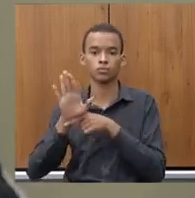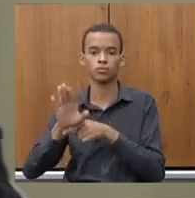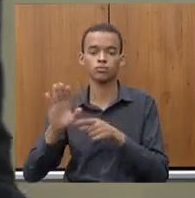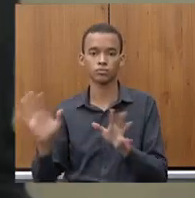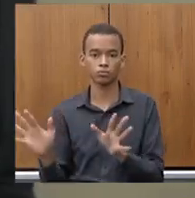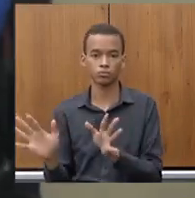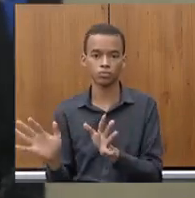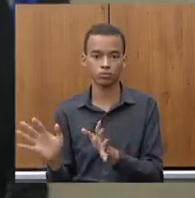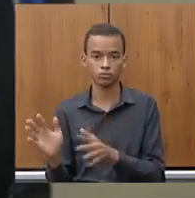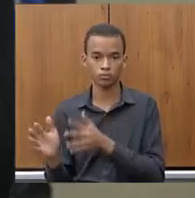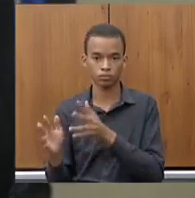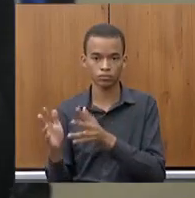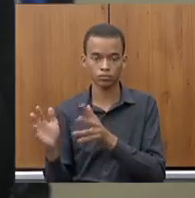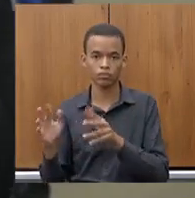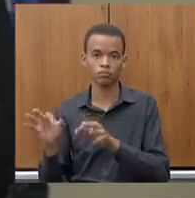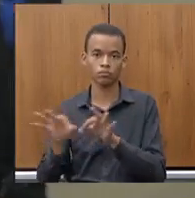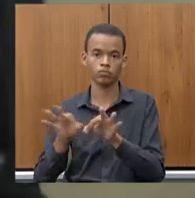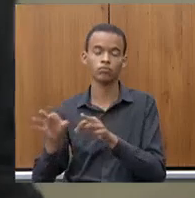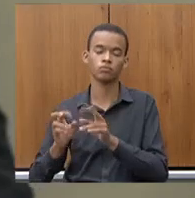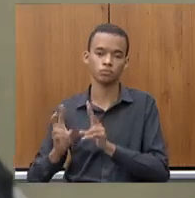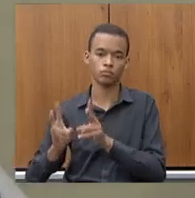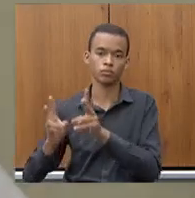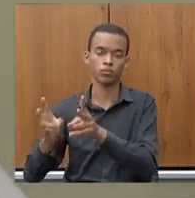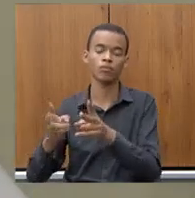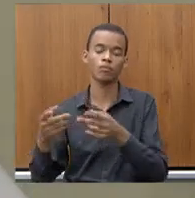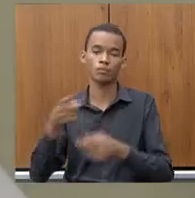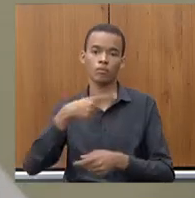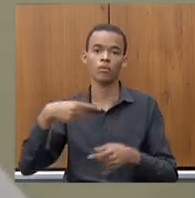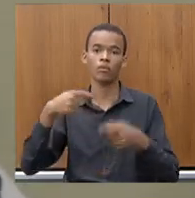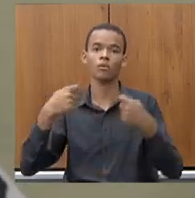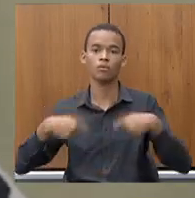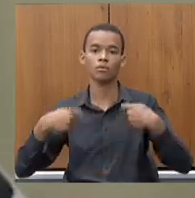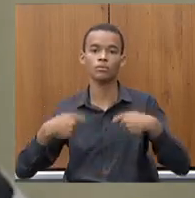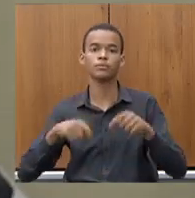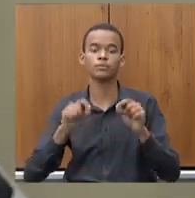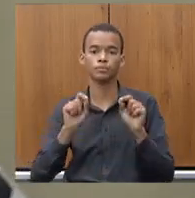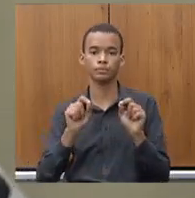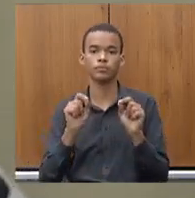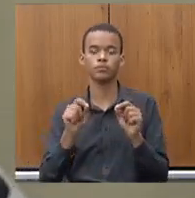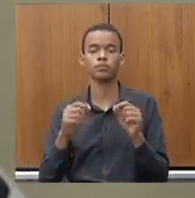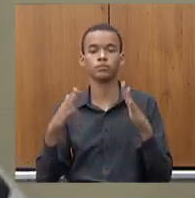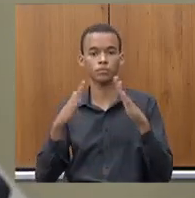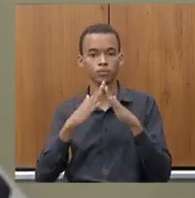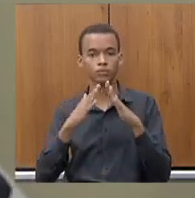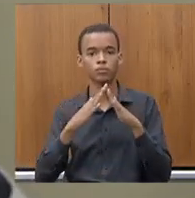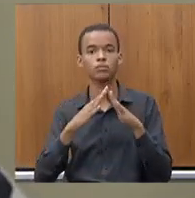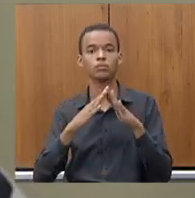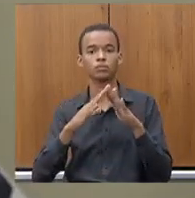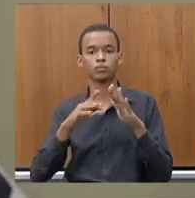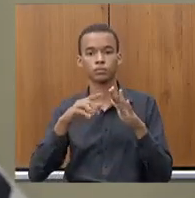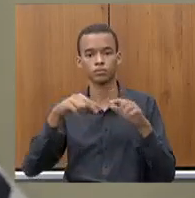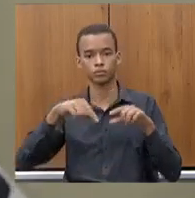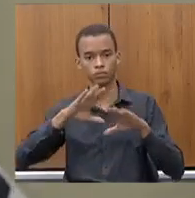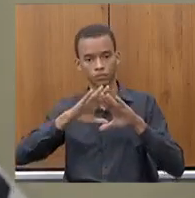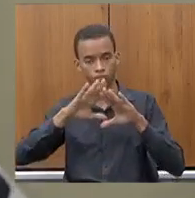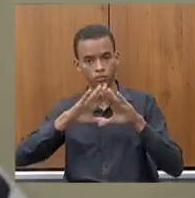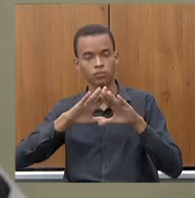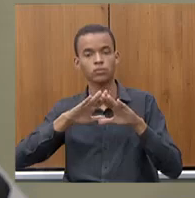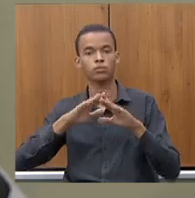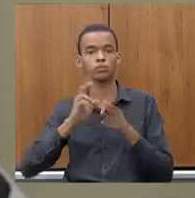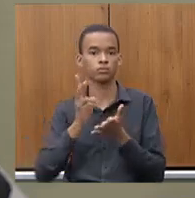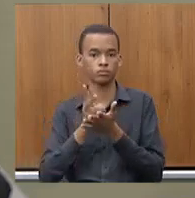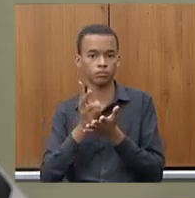precisar que esta casa legislativa possa apreciar um